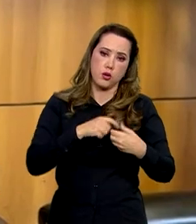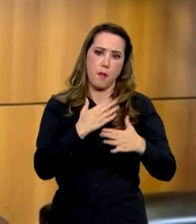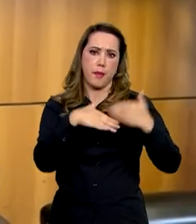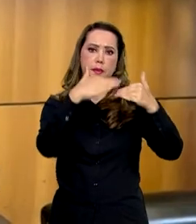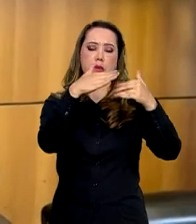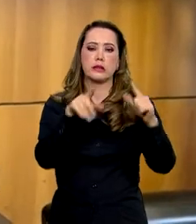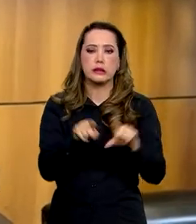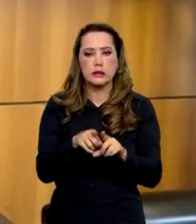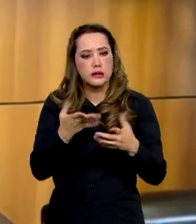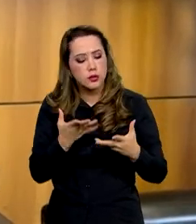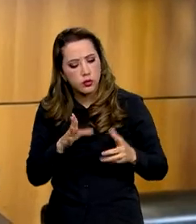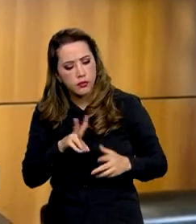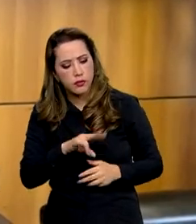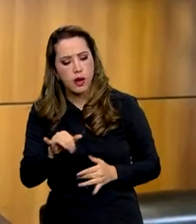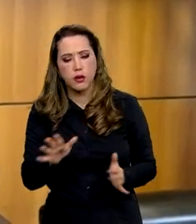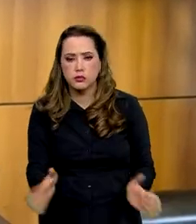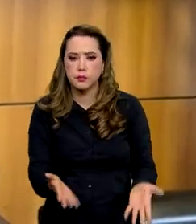ao processo de crescimento da economia.